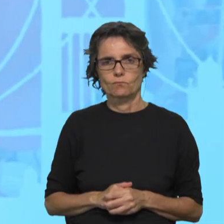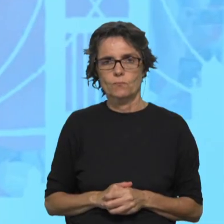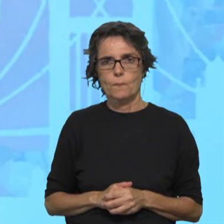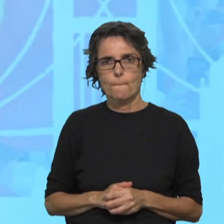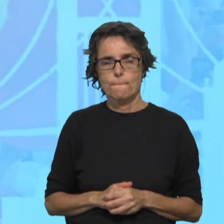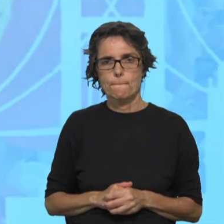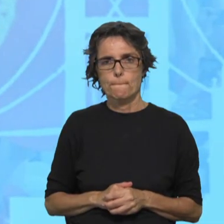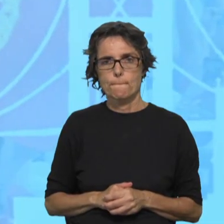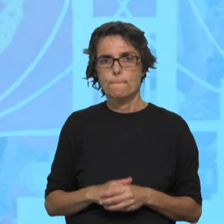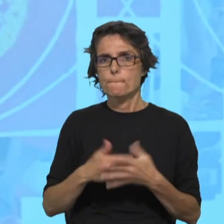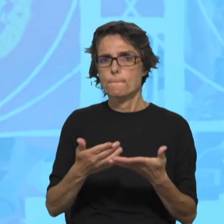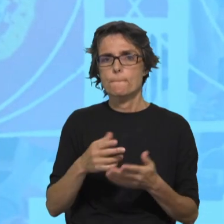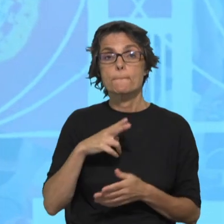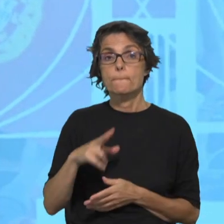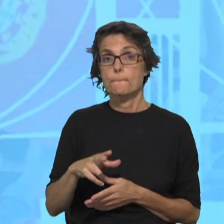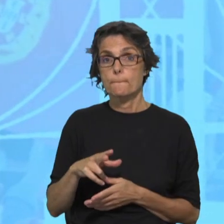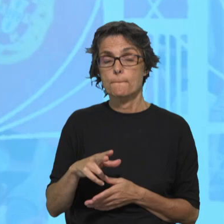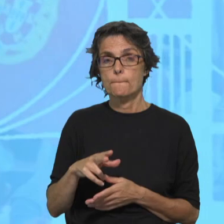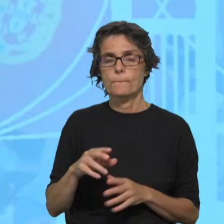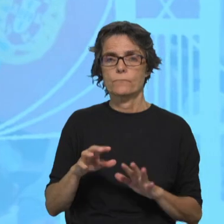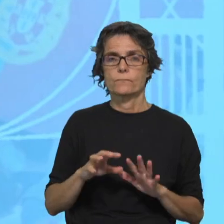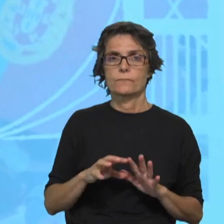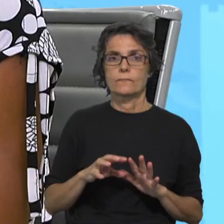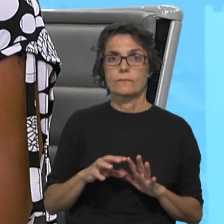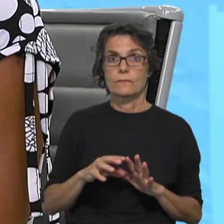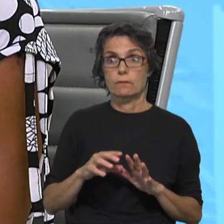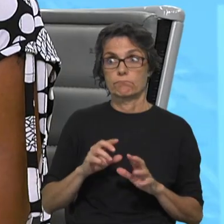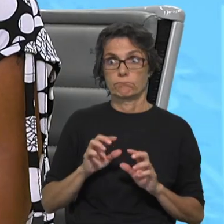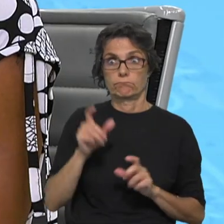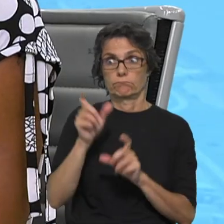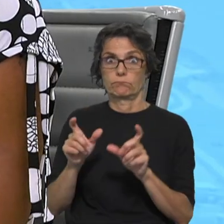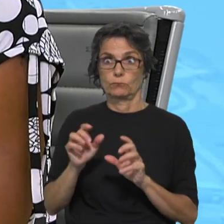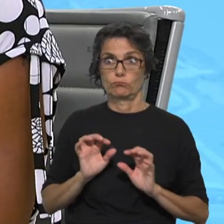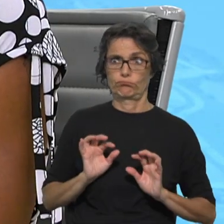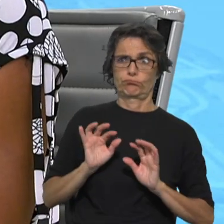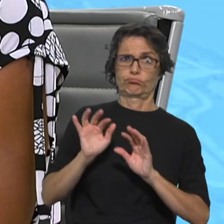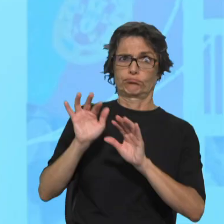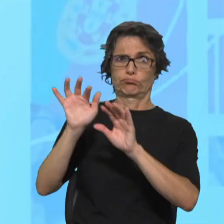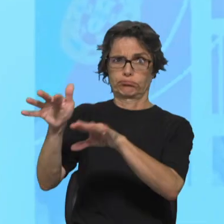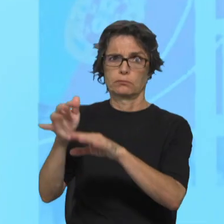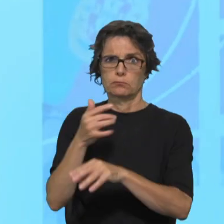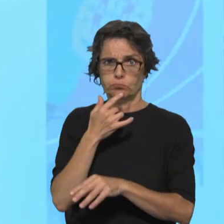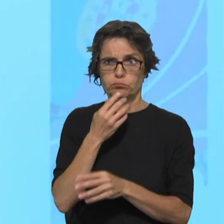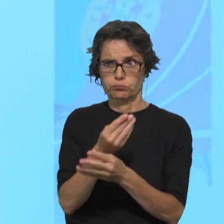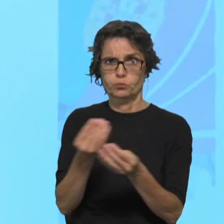Os portugueses continuam a partir, não é? Embora hoje é uma tipologia diferente.